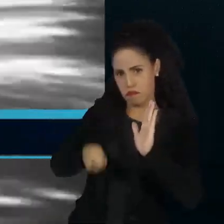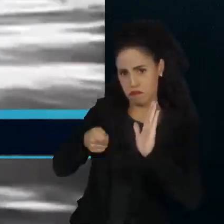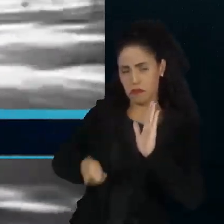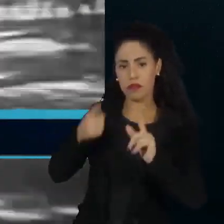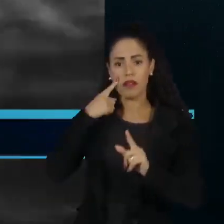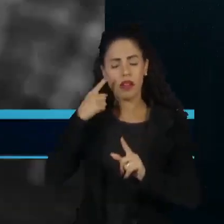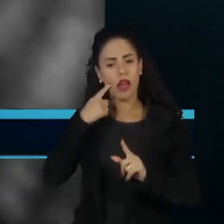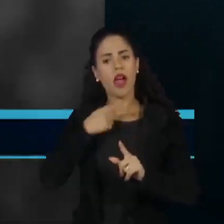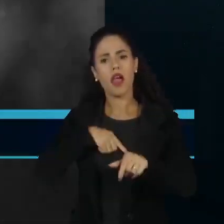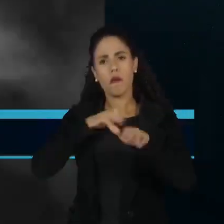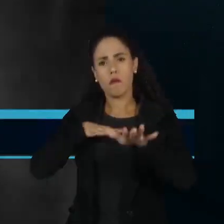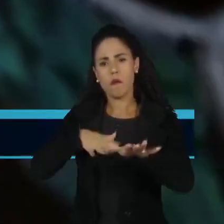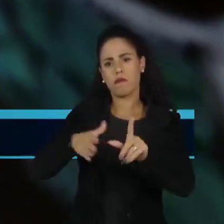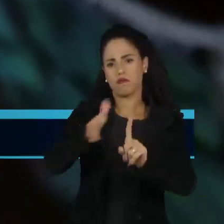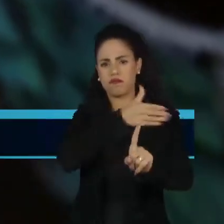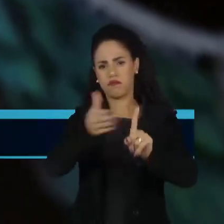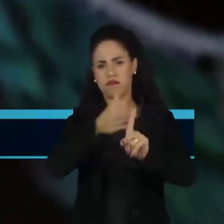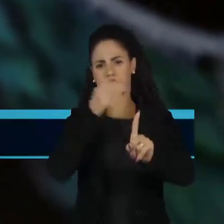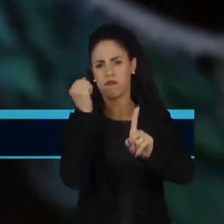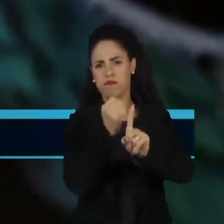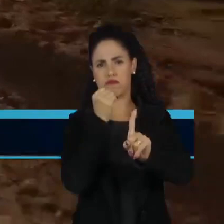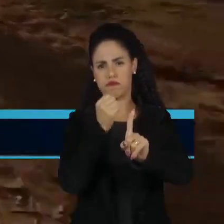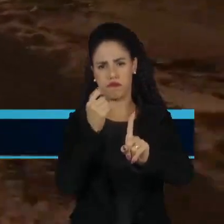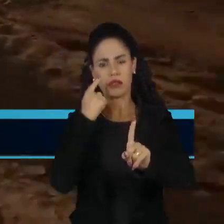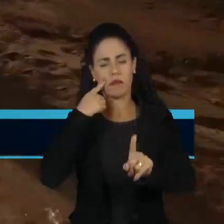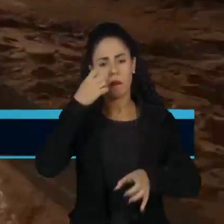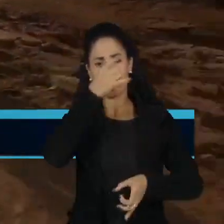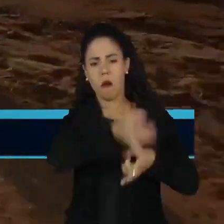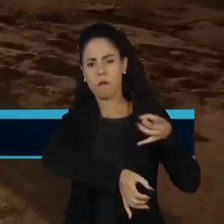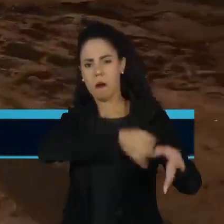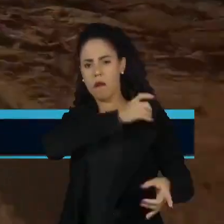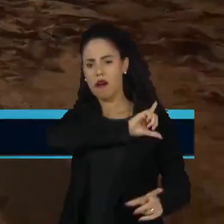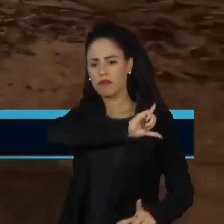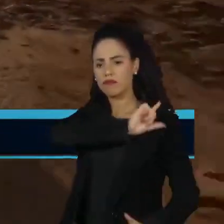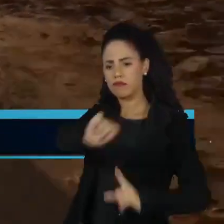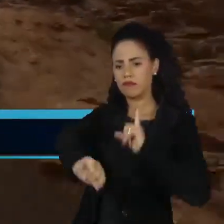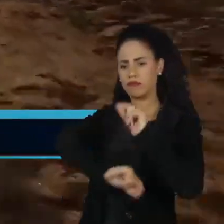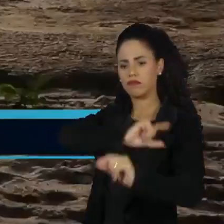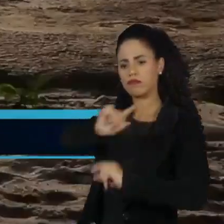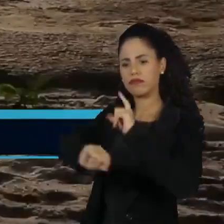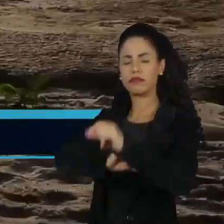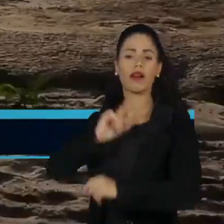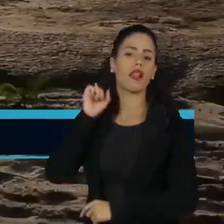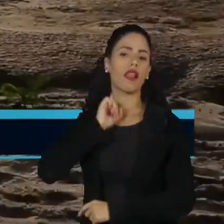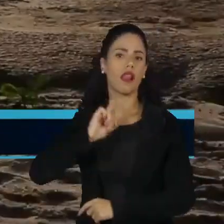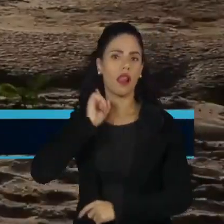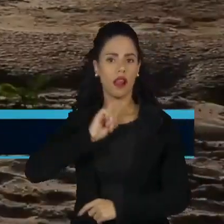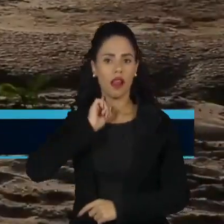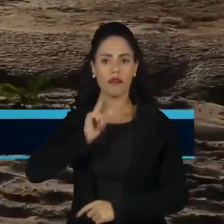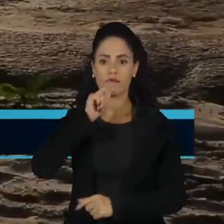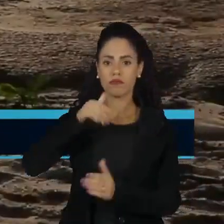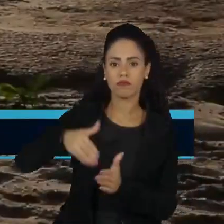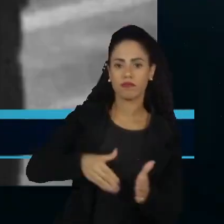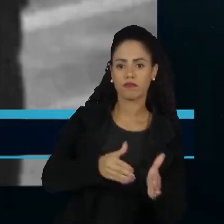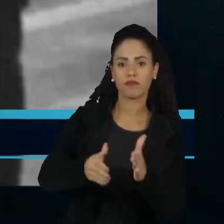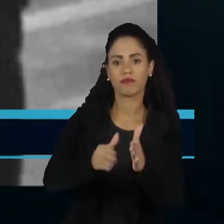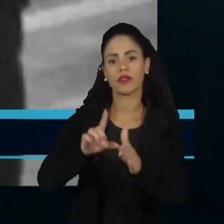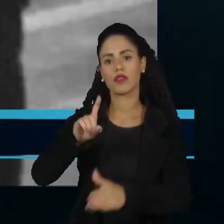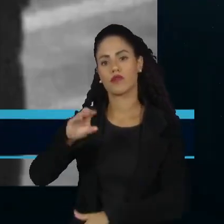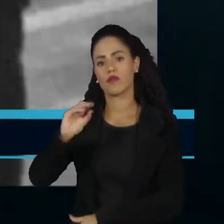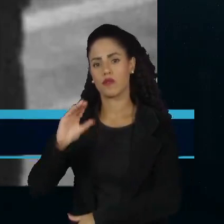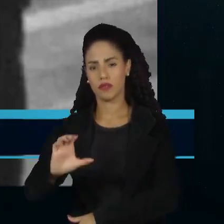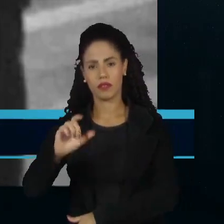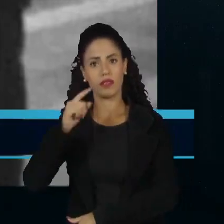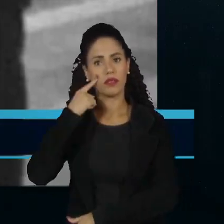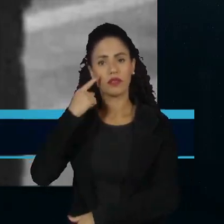foram perseguidos, torturados e obrigados a deixar suas terras no leste de Minas Gerais, às margens do Rio Doce. A